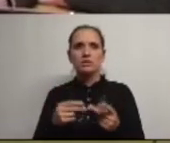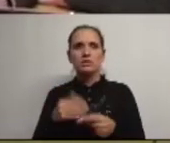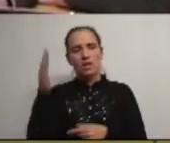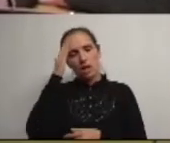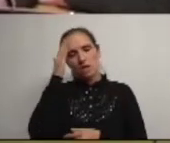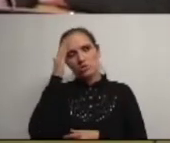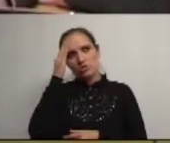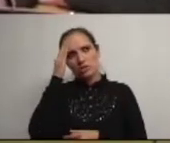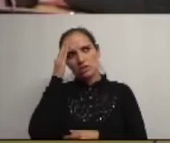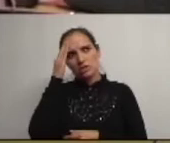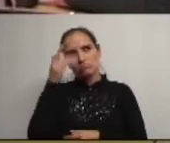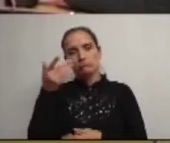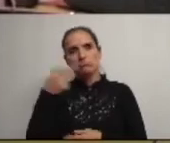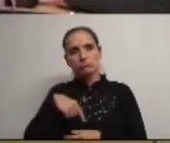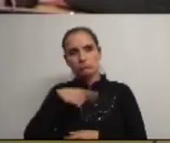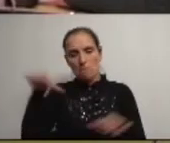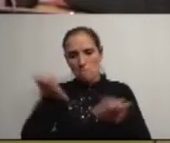acha que estamos mal